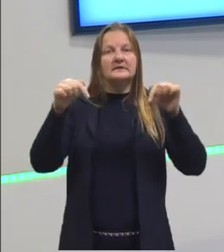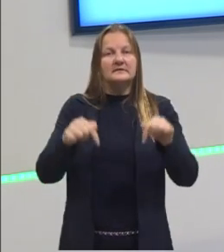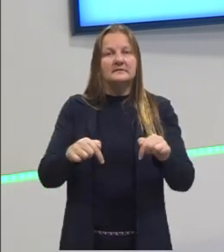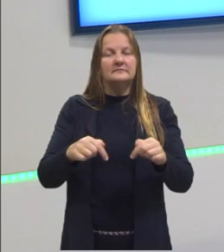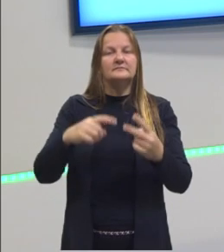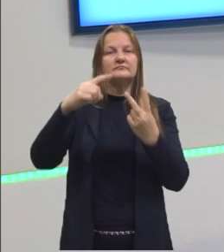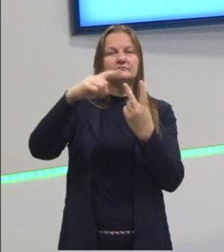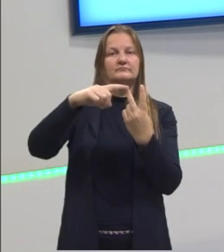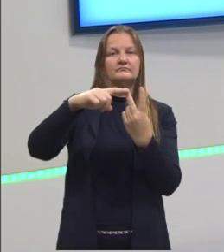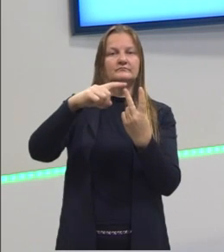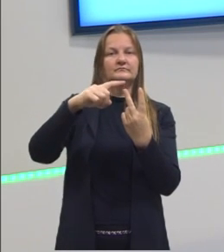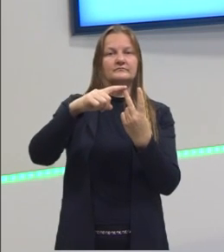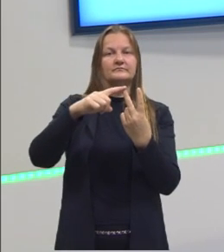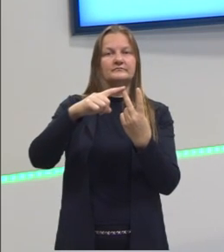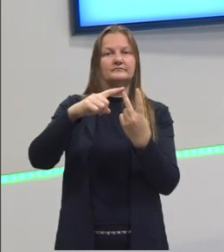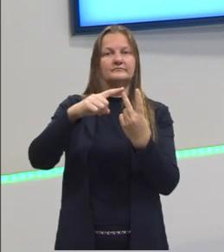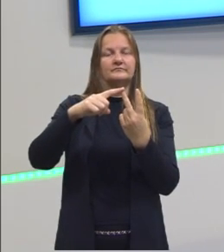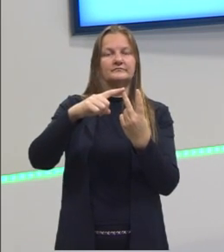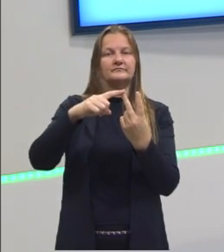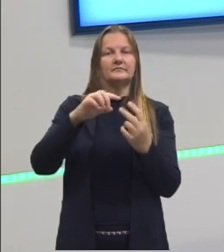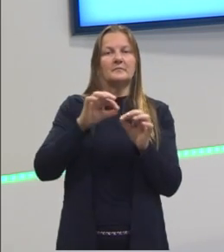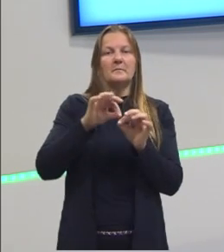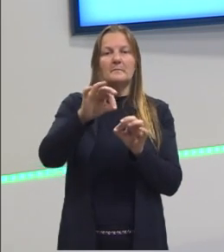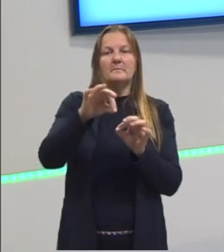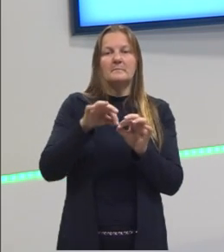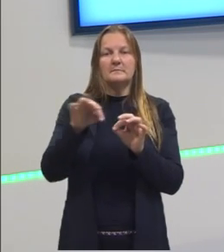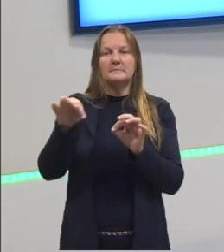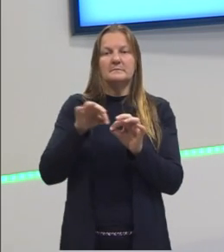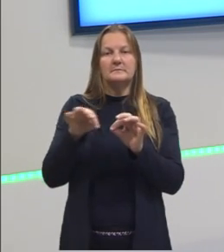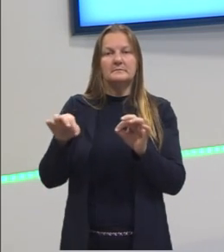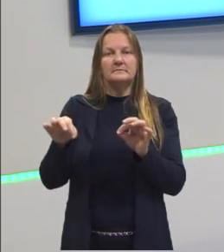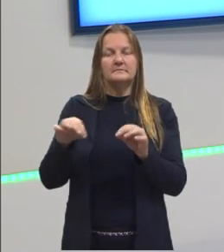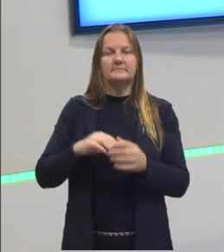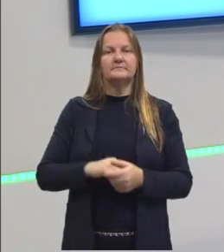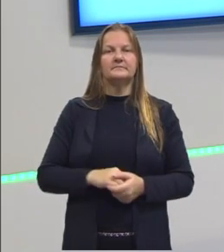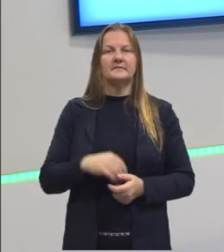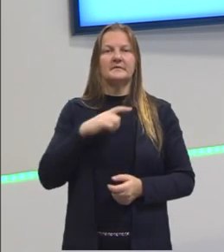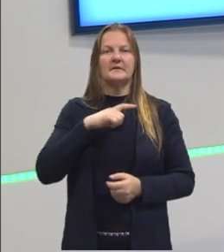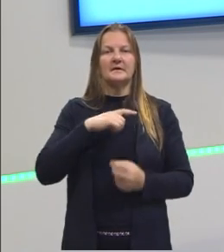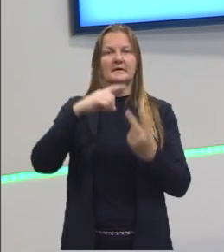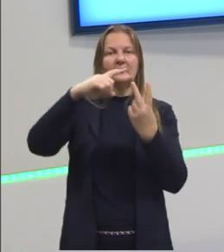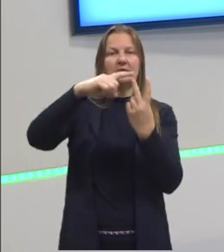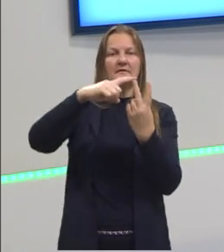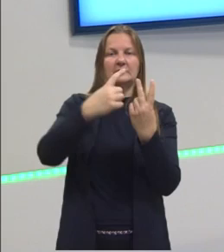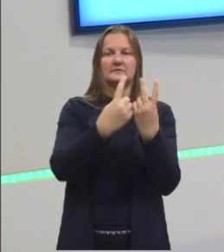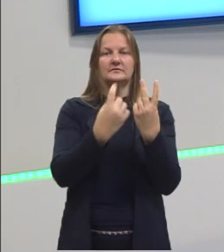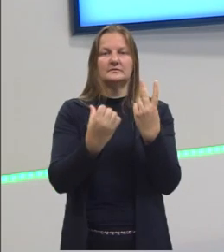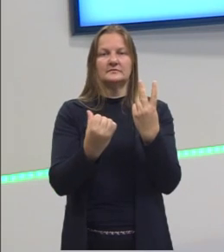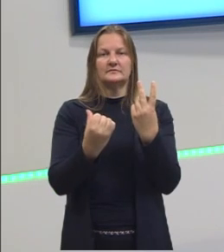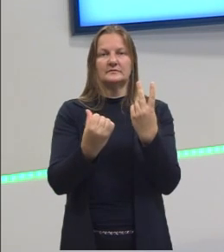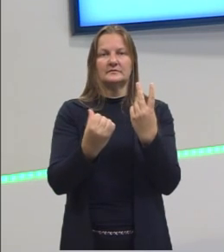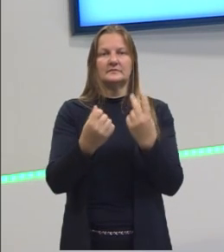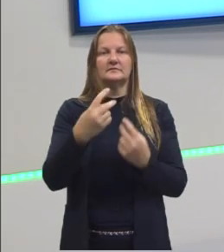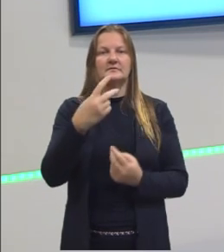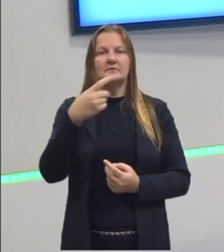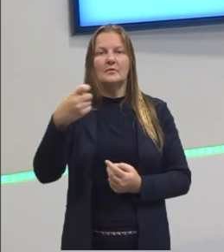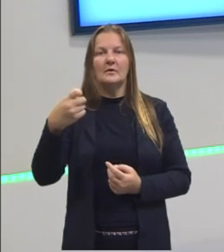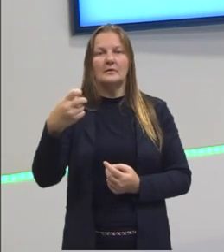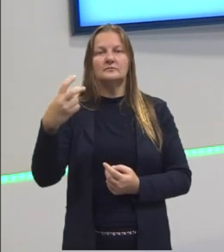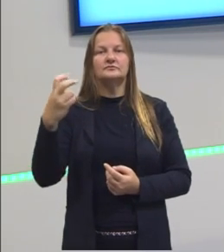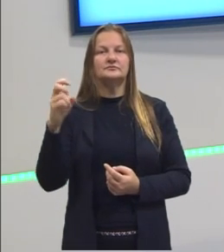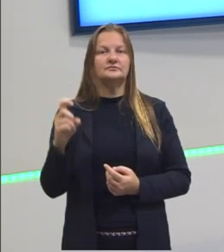estamos trabalhando com unidades de medida Portanto nós temos a raiz quadrada de 16 igual a X